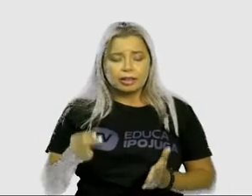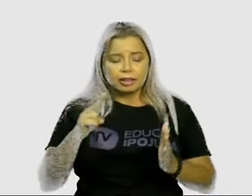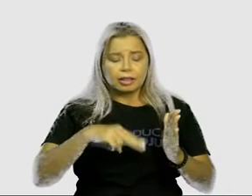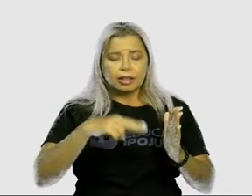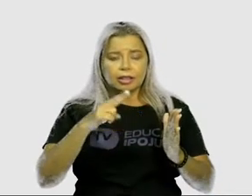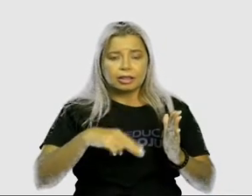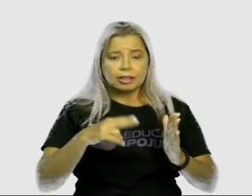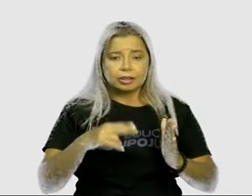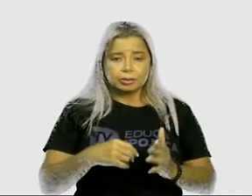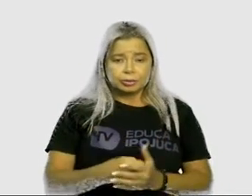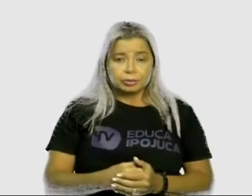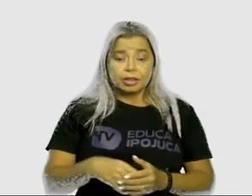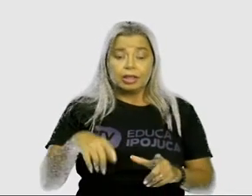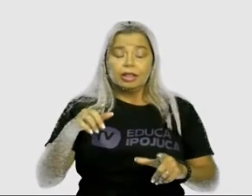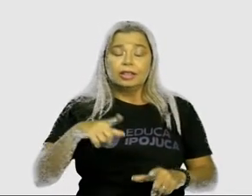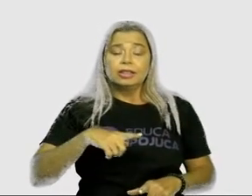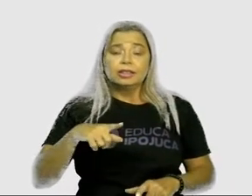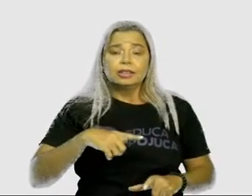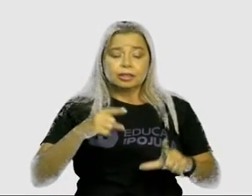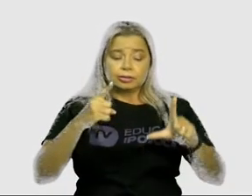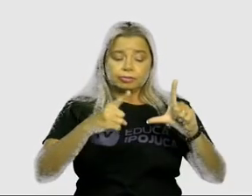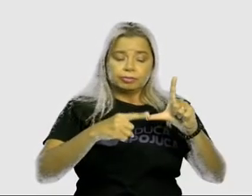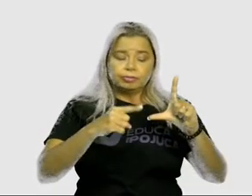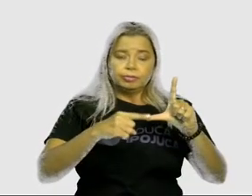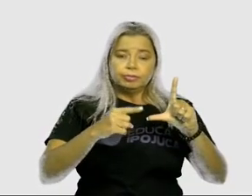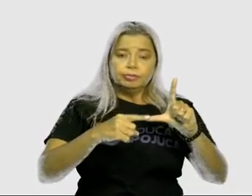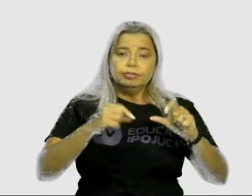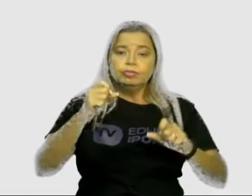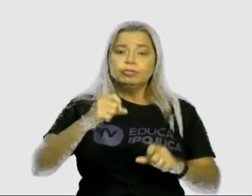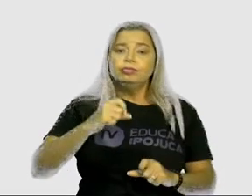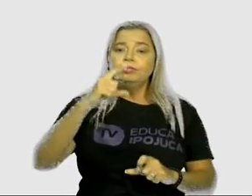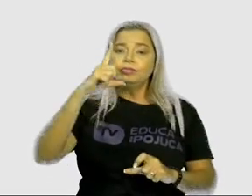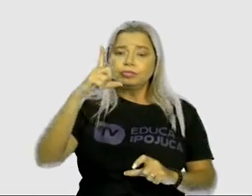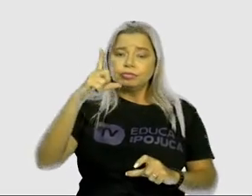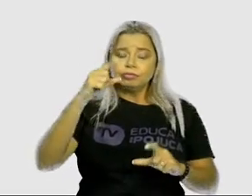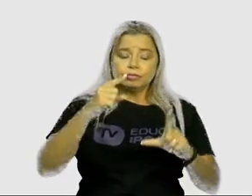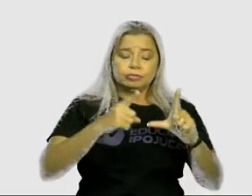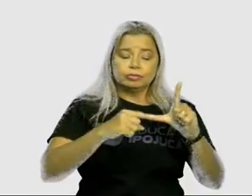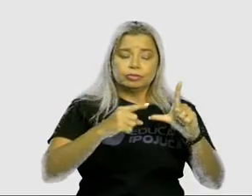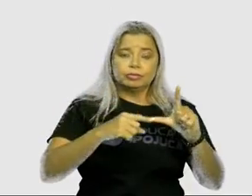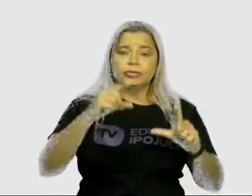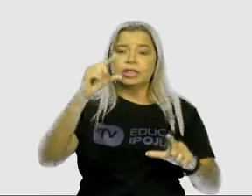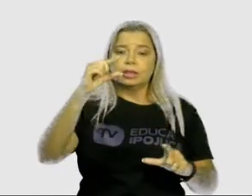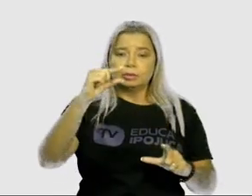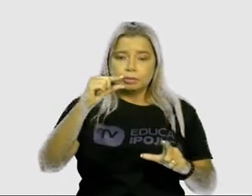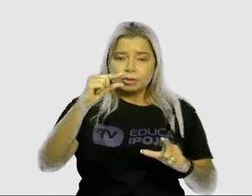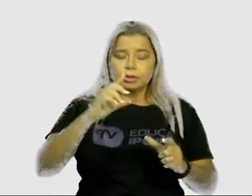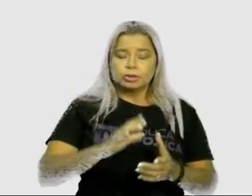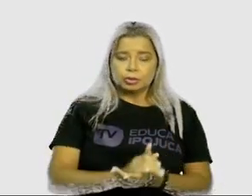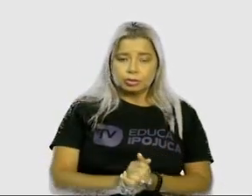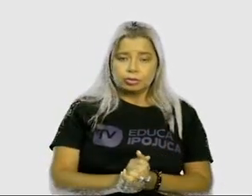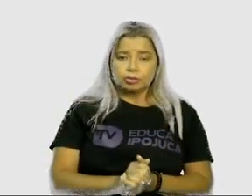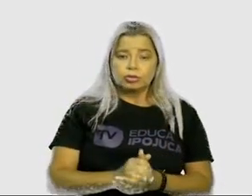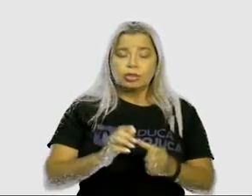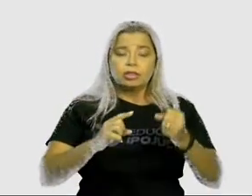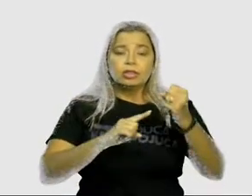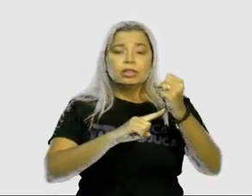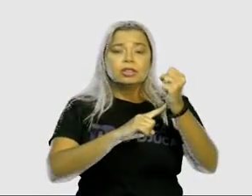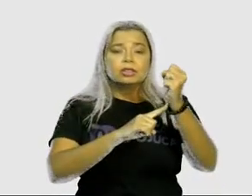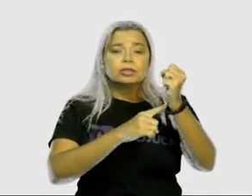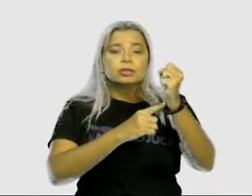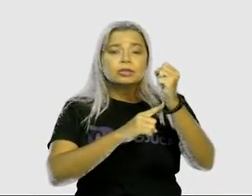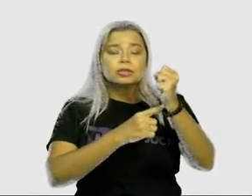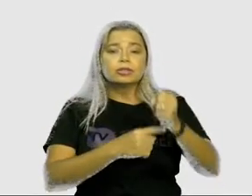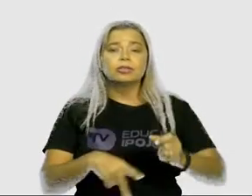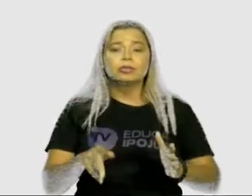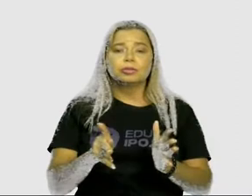Letras maiúsculas em início de frases e substantivos próprios. Lá no texto, Amélia